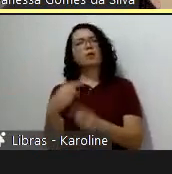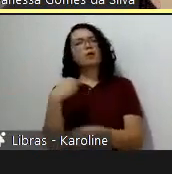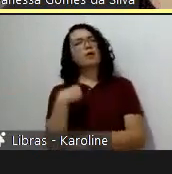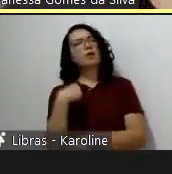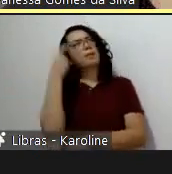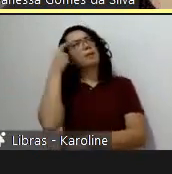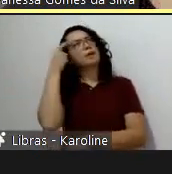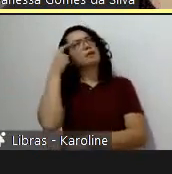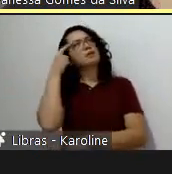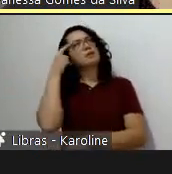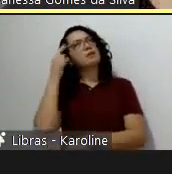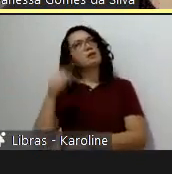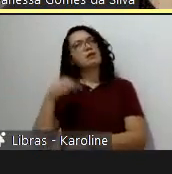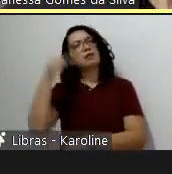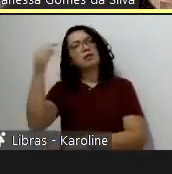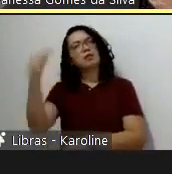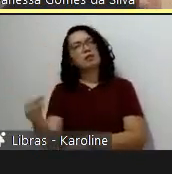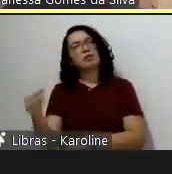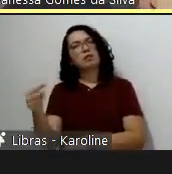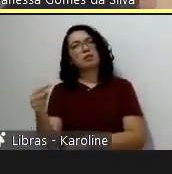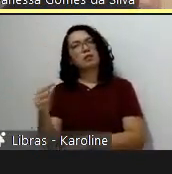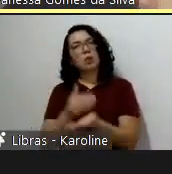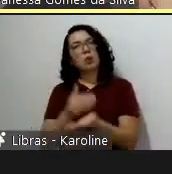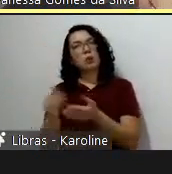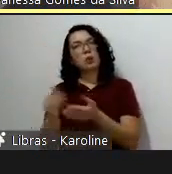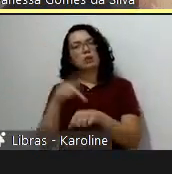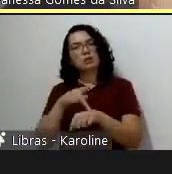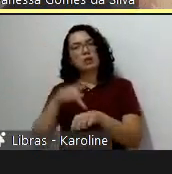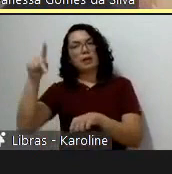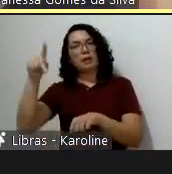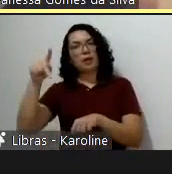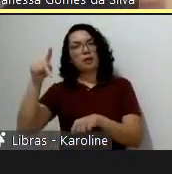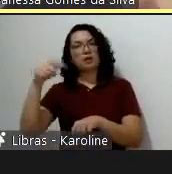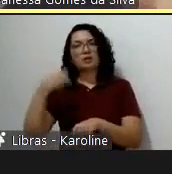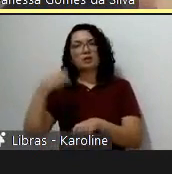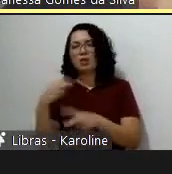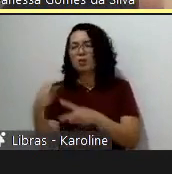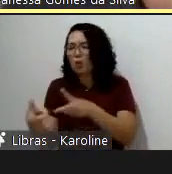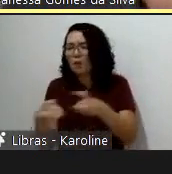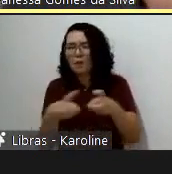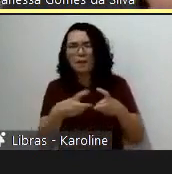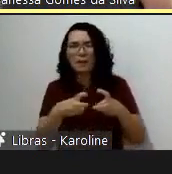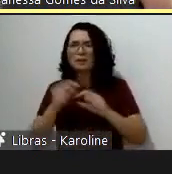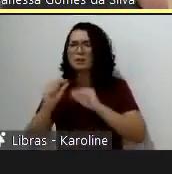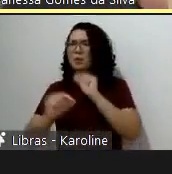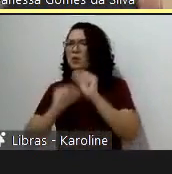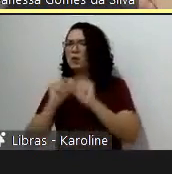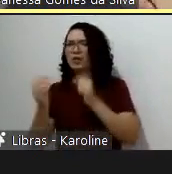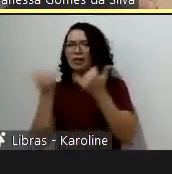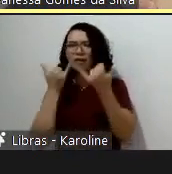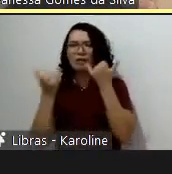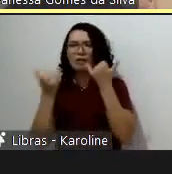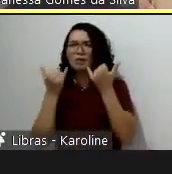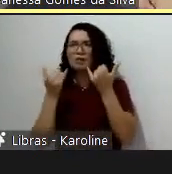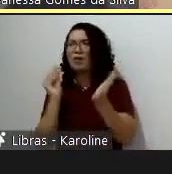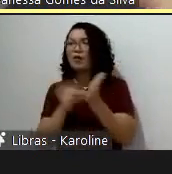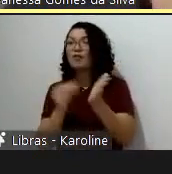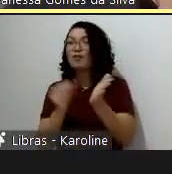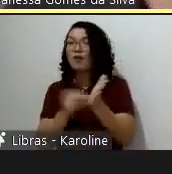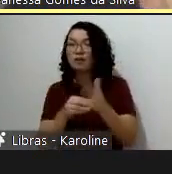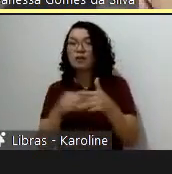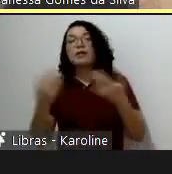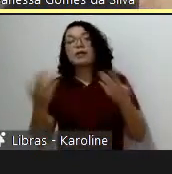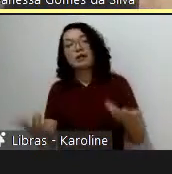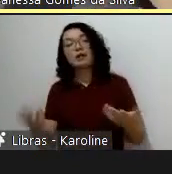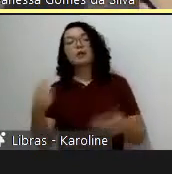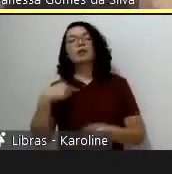não consegui por falta de dados não tinha avançado nada nos últimos dez anos. falei, bom, então eu vou pegar isso pela mão e vou ajudar a desenvolver. Então,